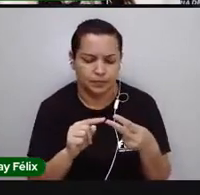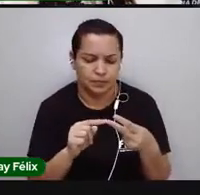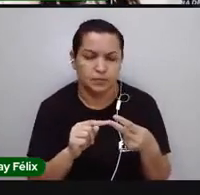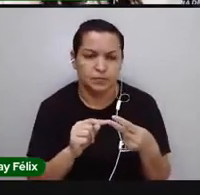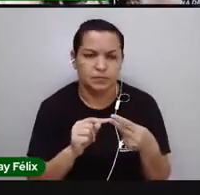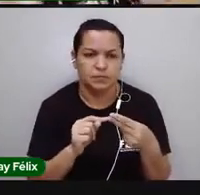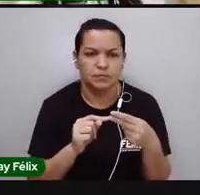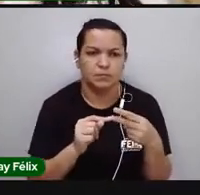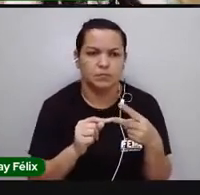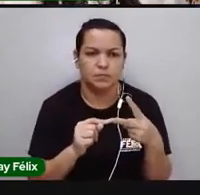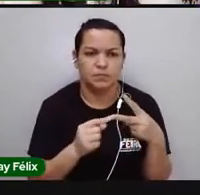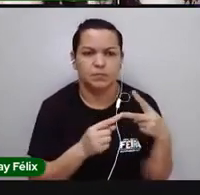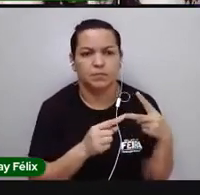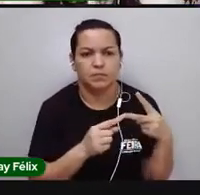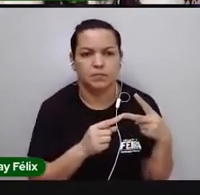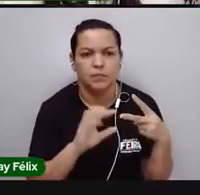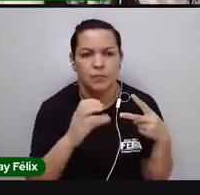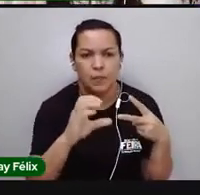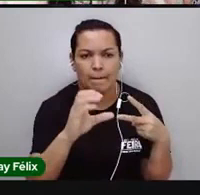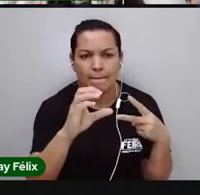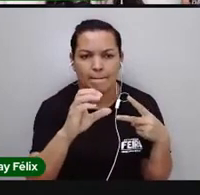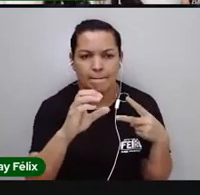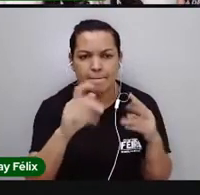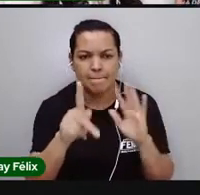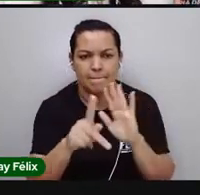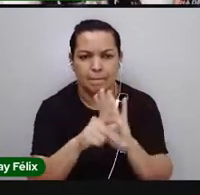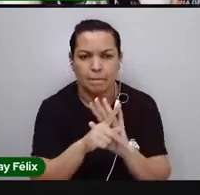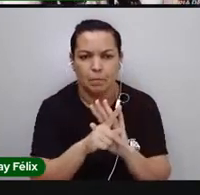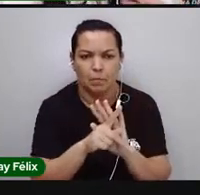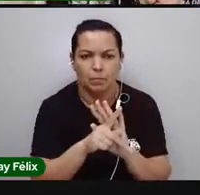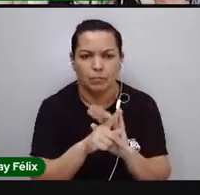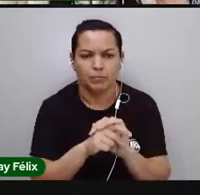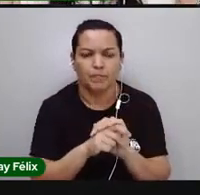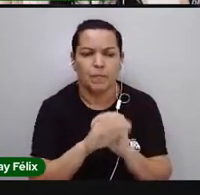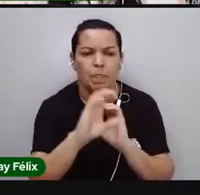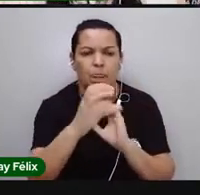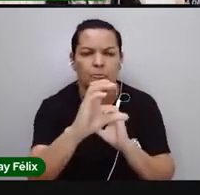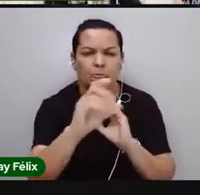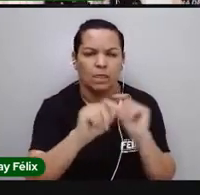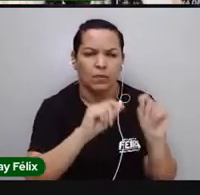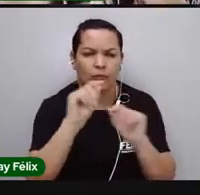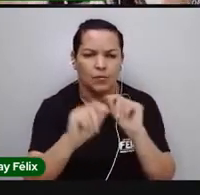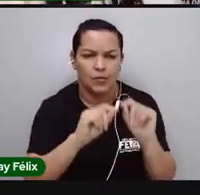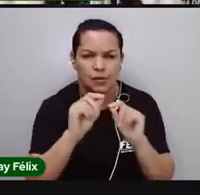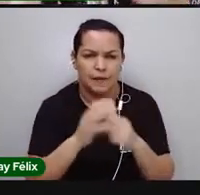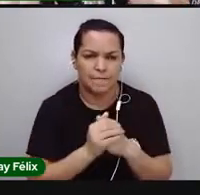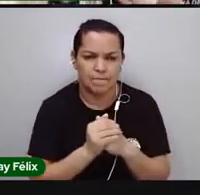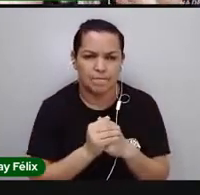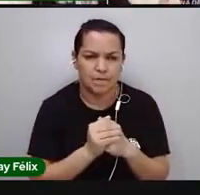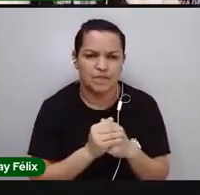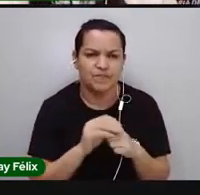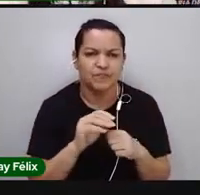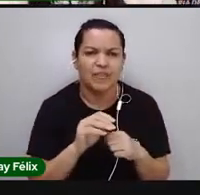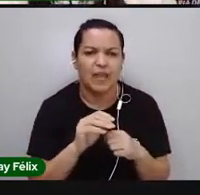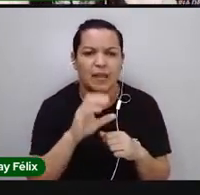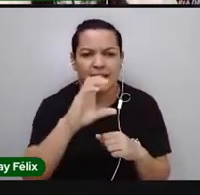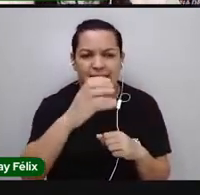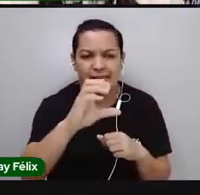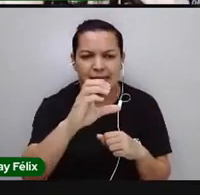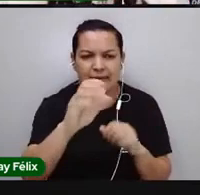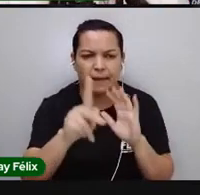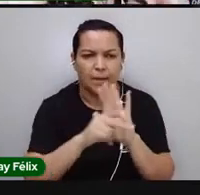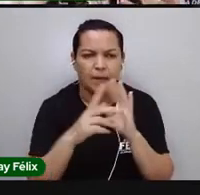tratamos foi sobre a ciência em si. o que é ciência, né? E a gente viu que a ciência ela vai ter essa linguagem própria